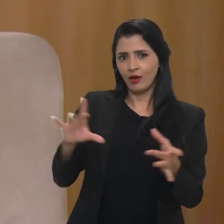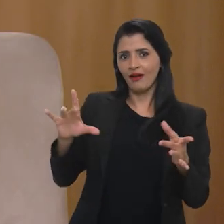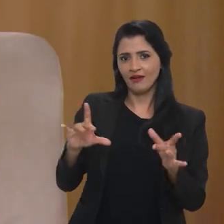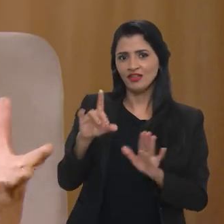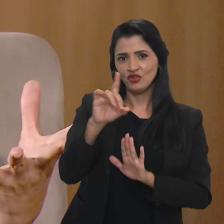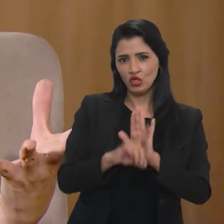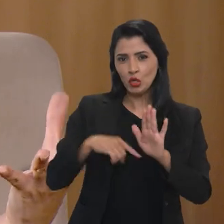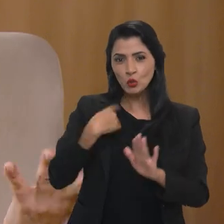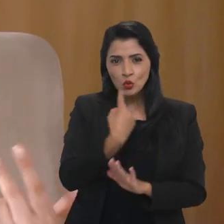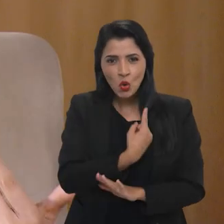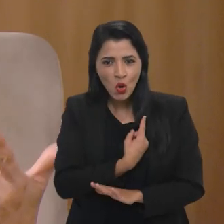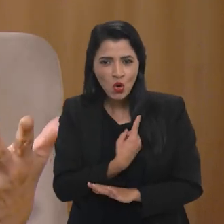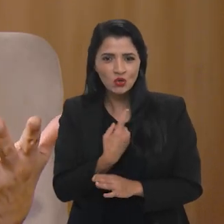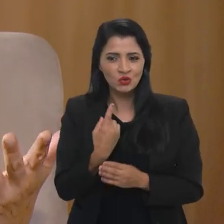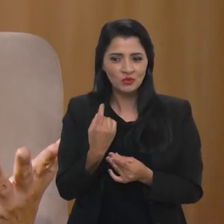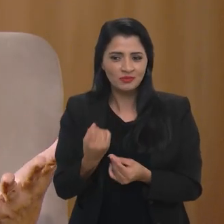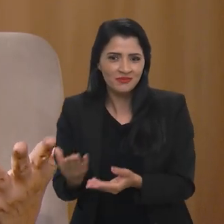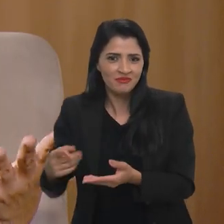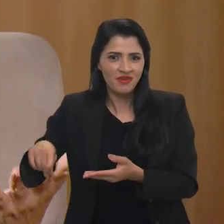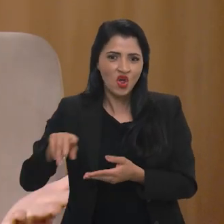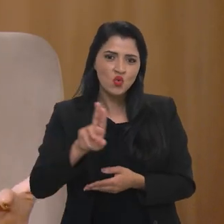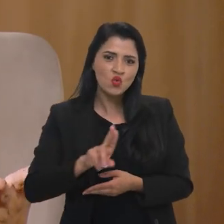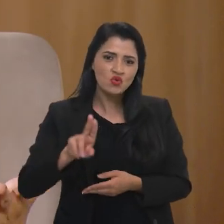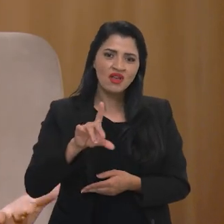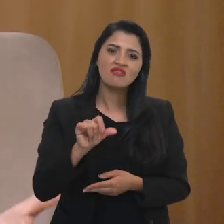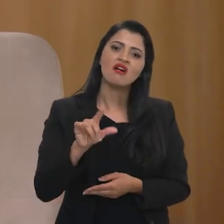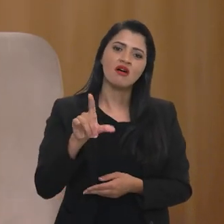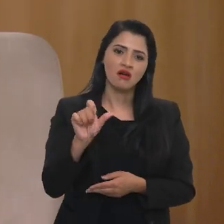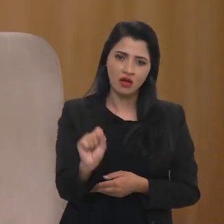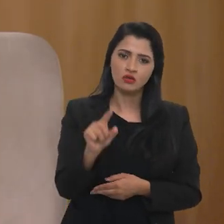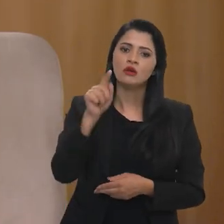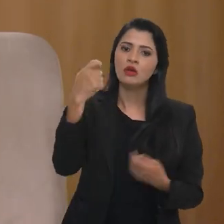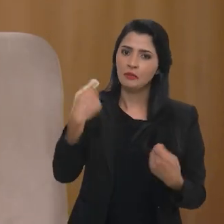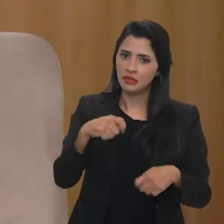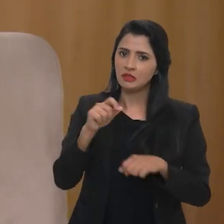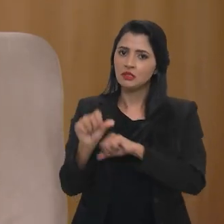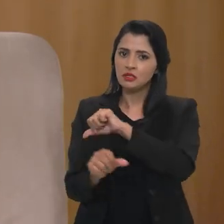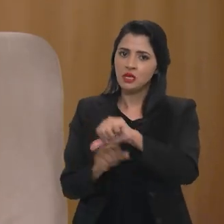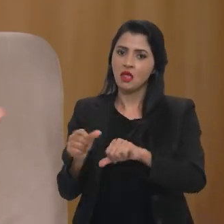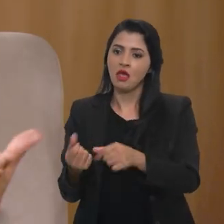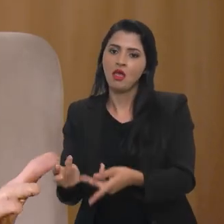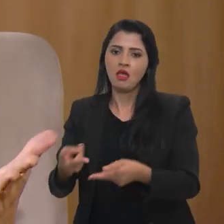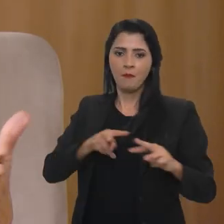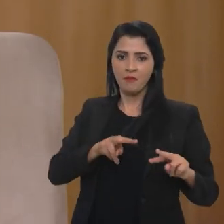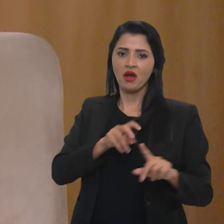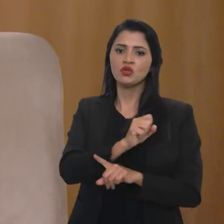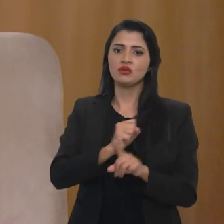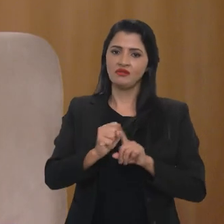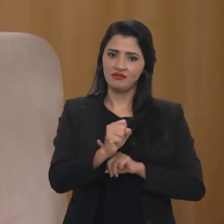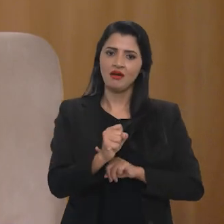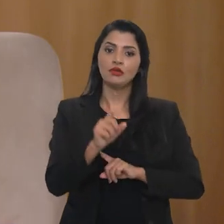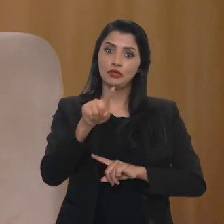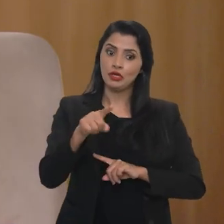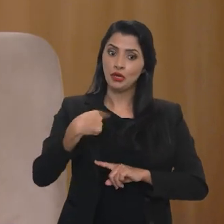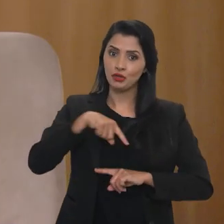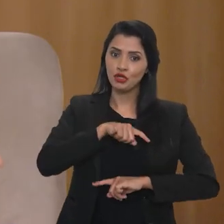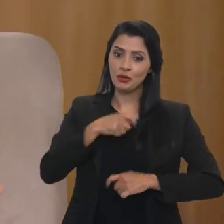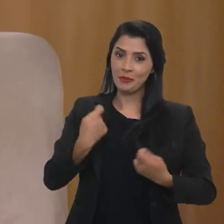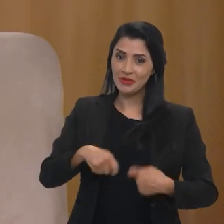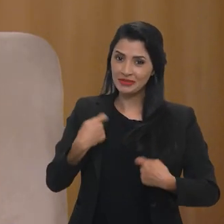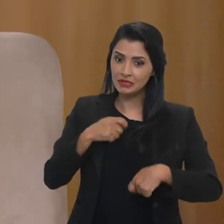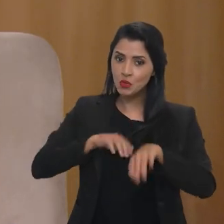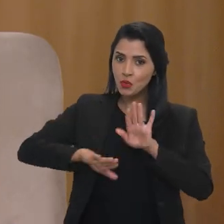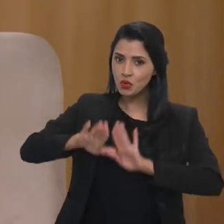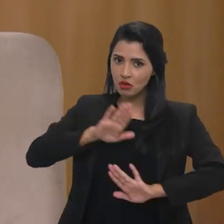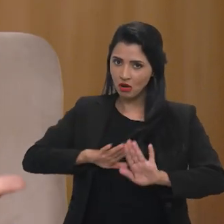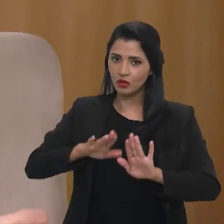fundamental, de um pedacinho dele, para elas usarem os dados, obviamente, isso tem que ser revertido para a sociedade. E esse é o cuidado que nós temos